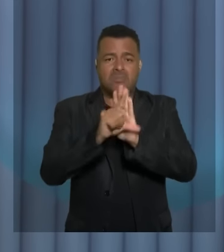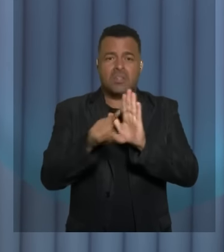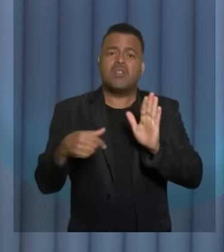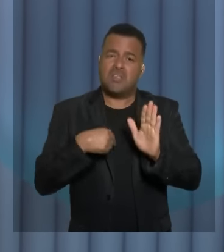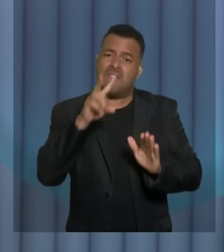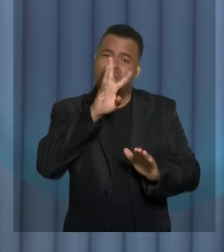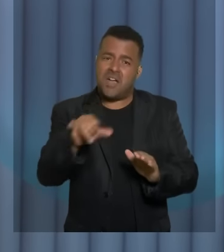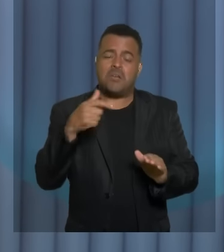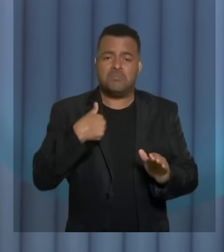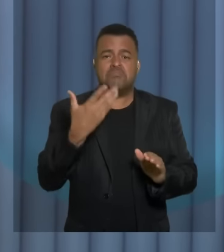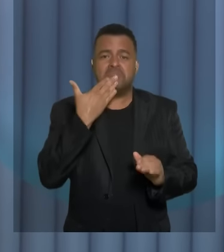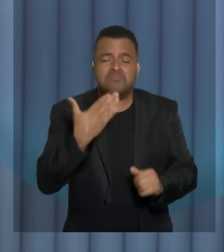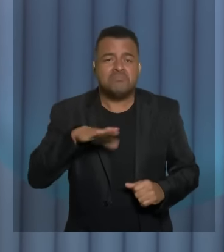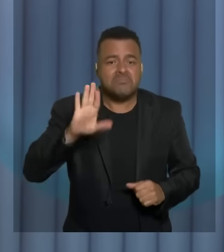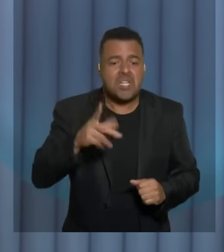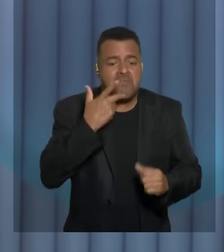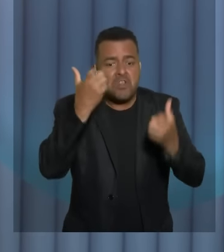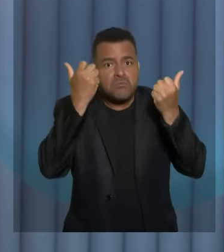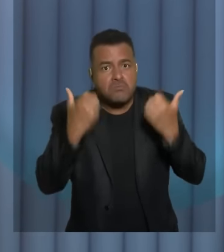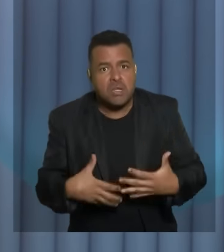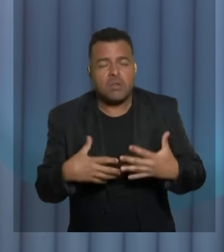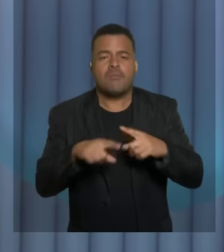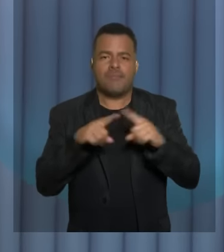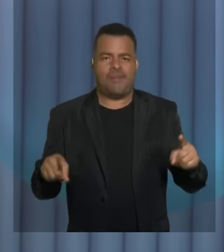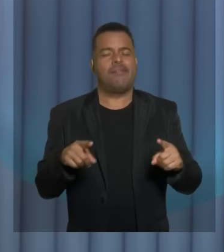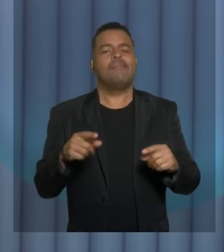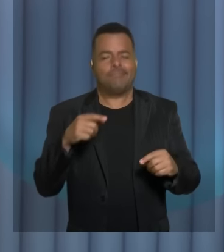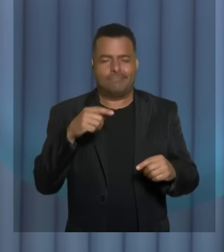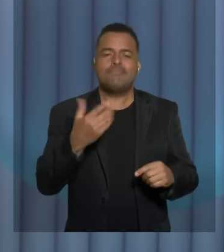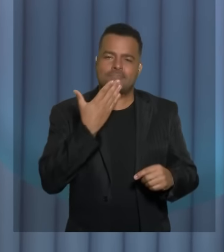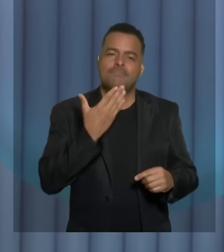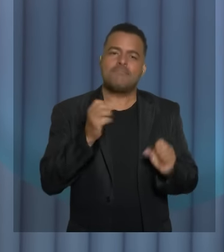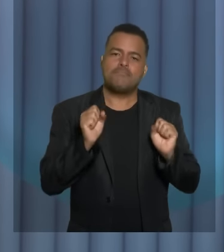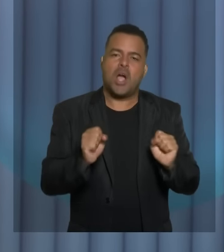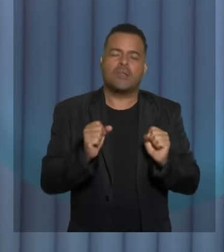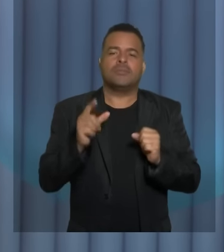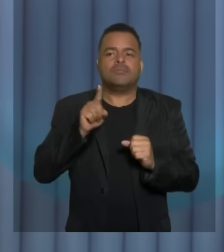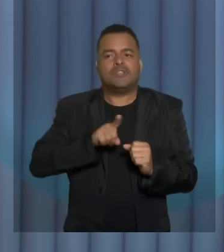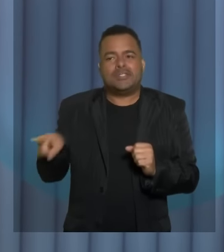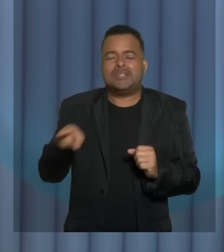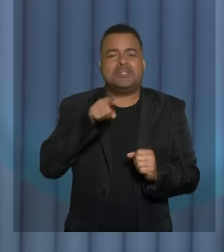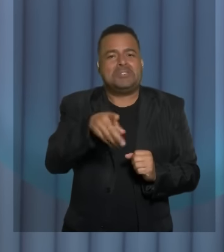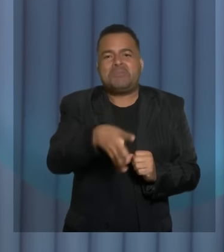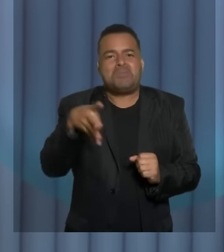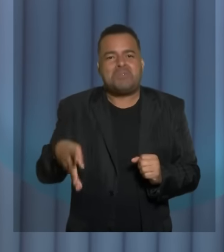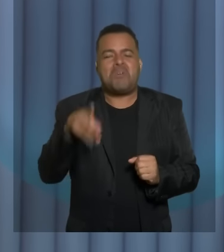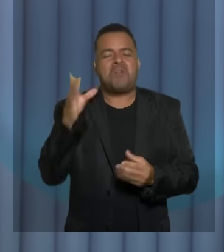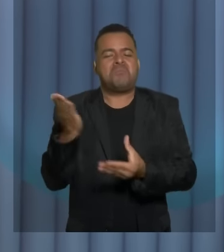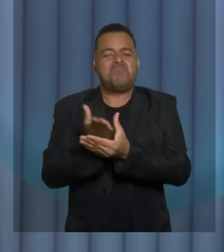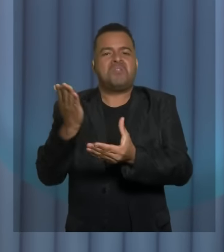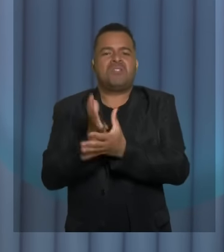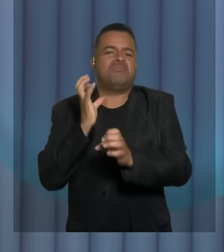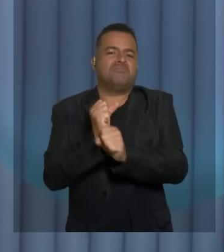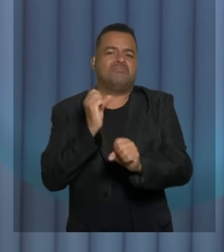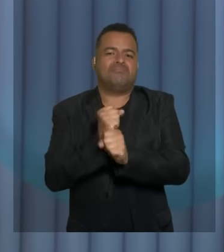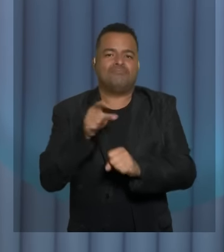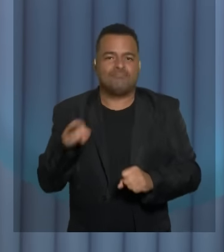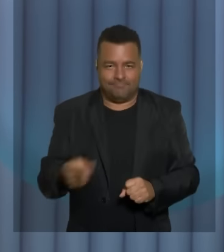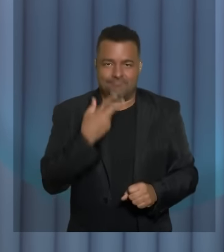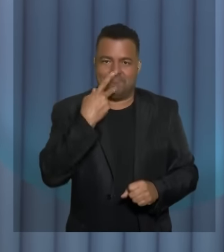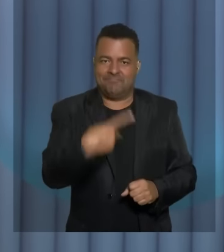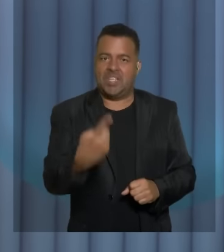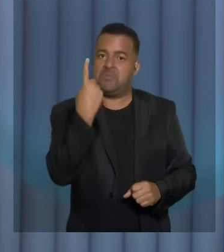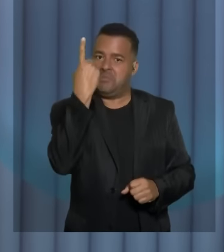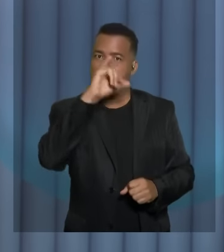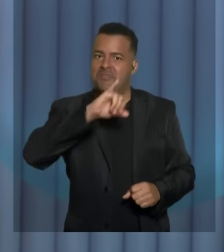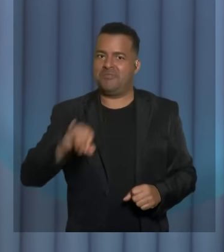ser absolvido pode ter absoluta certeza mas a senhora não a senhora tem 44 processos e eu lhe digo uma coisa em primeiro de janeiro